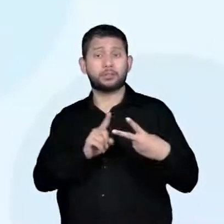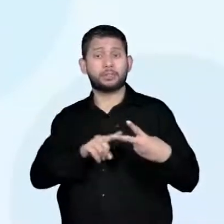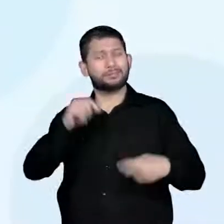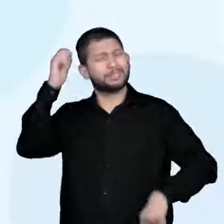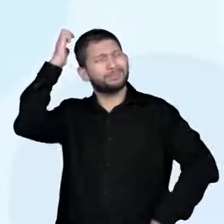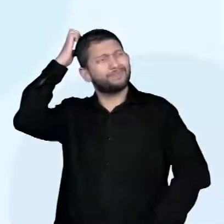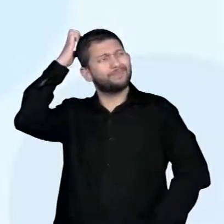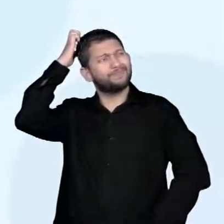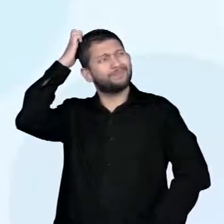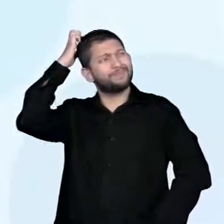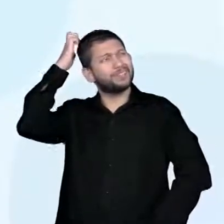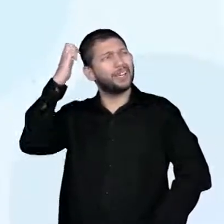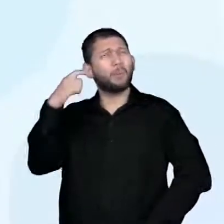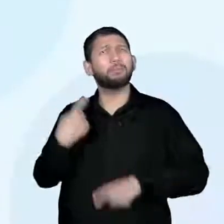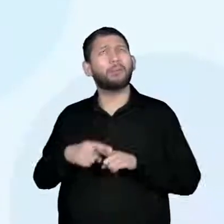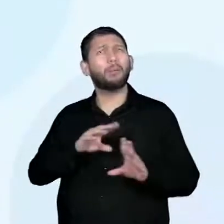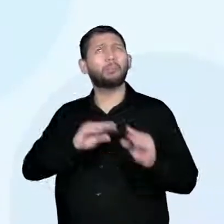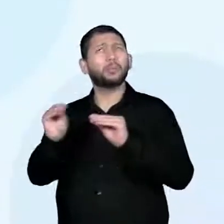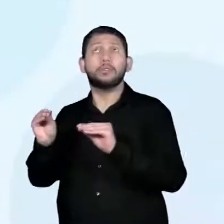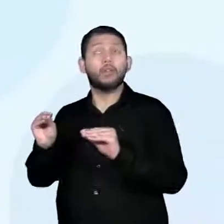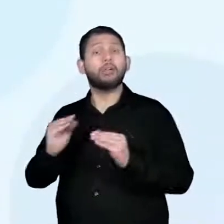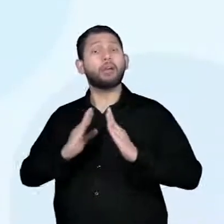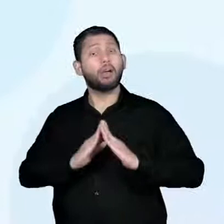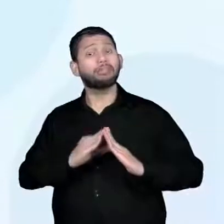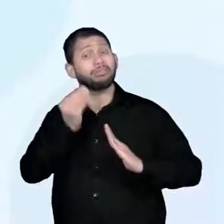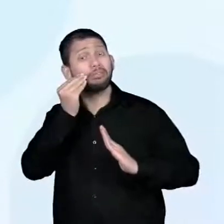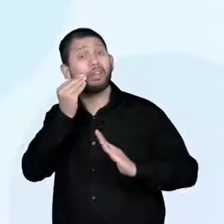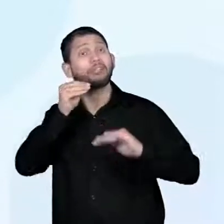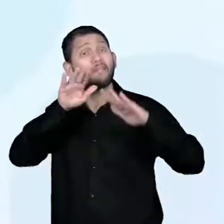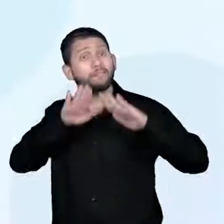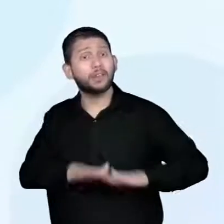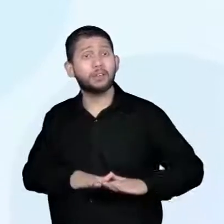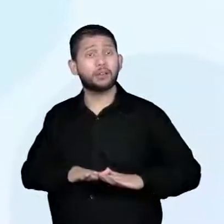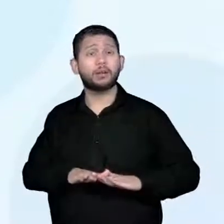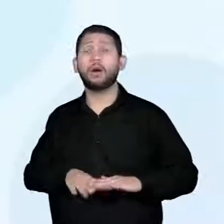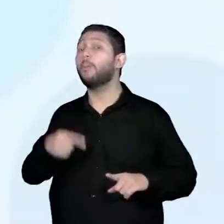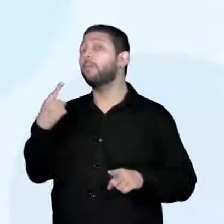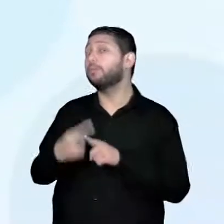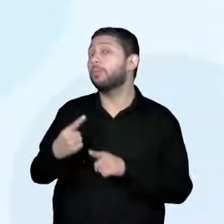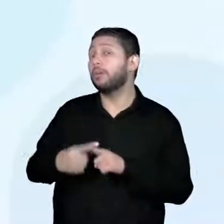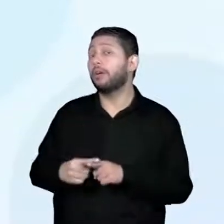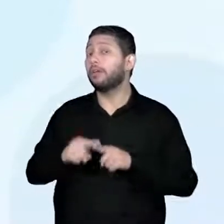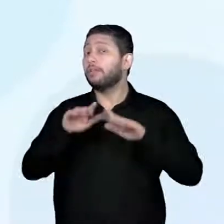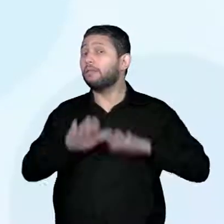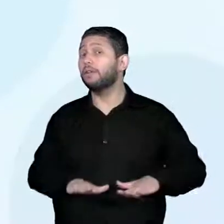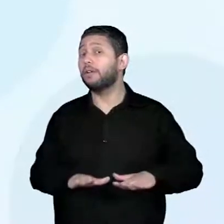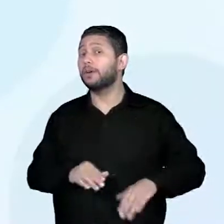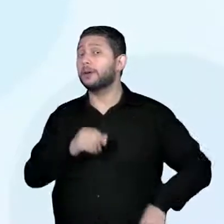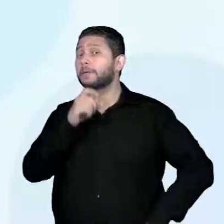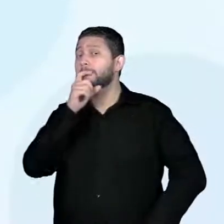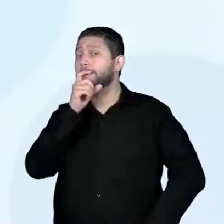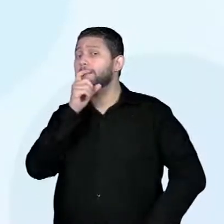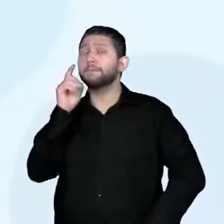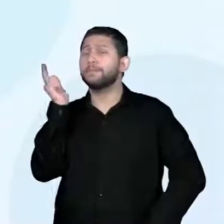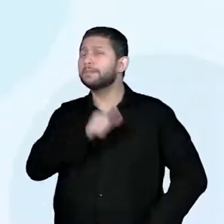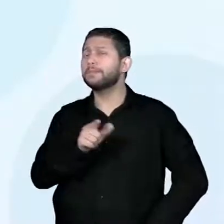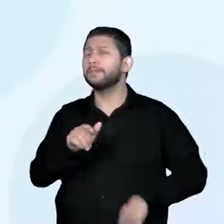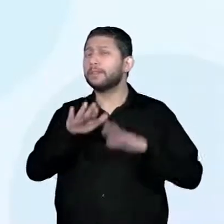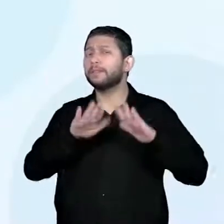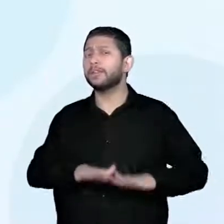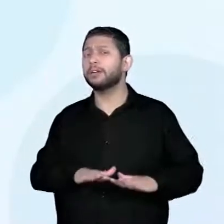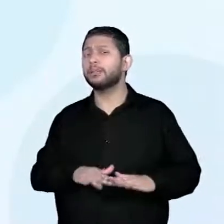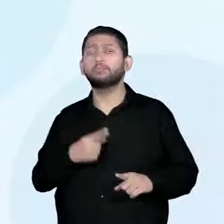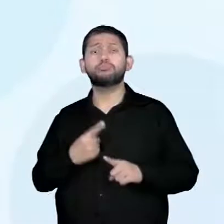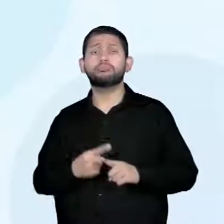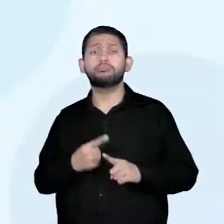Então, o homem começa a fixar moradia em um lugar só. Por que ele fixa moradia, professor? Como ele fixa moradia?